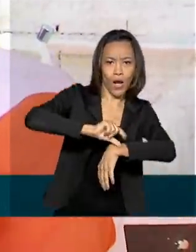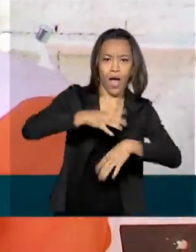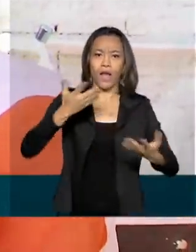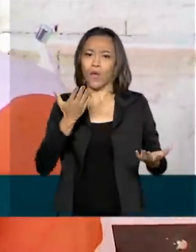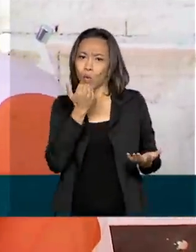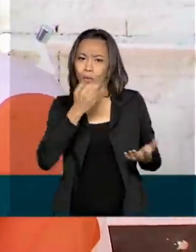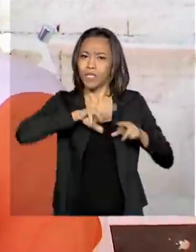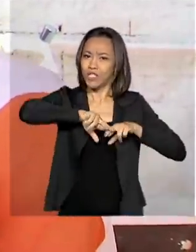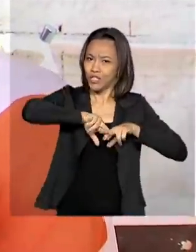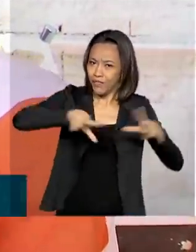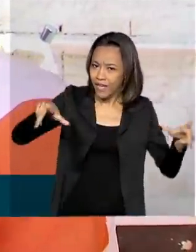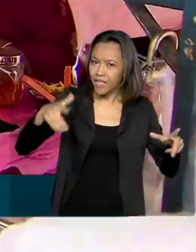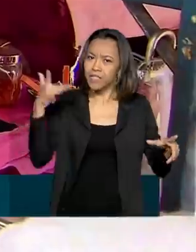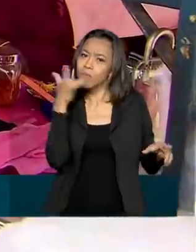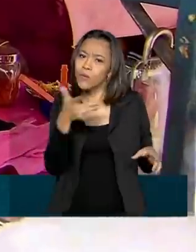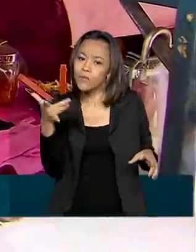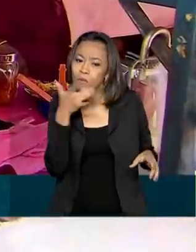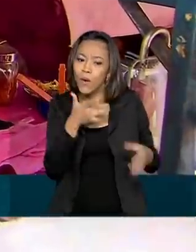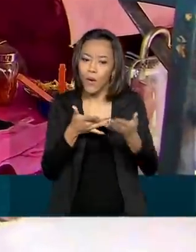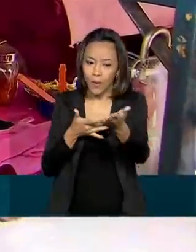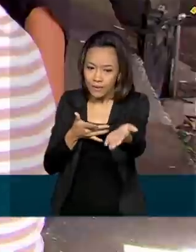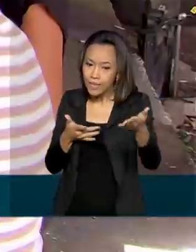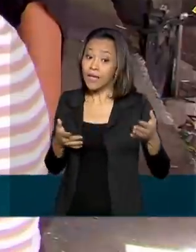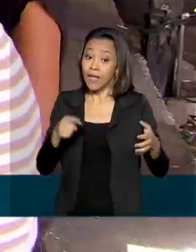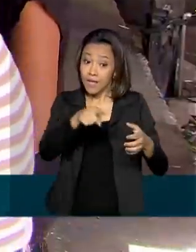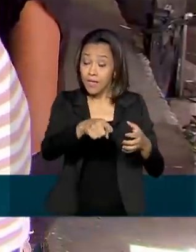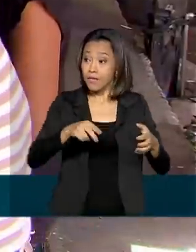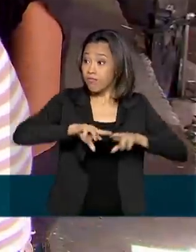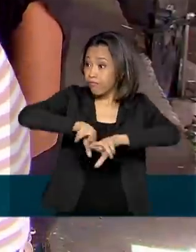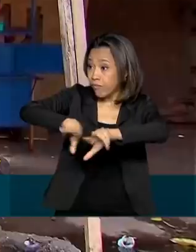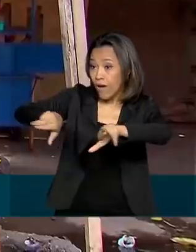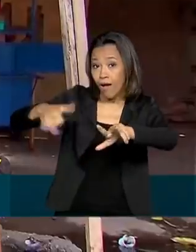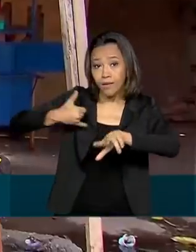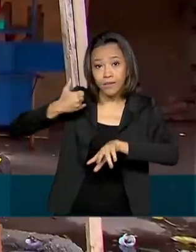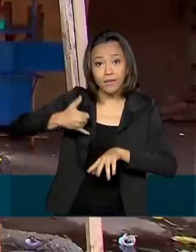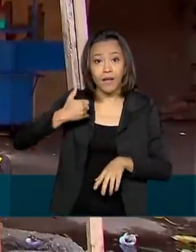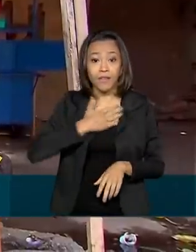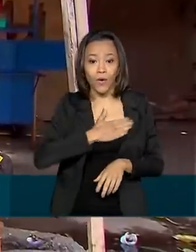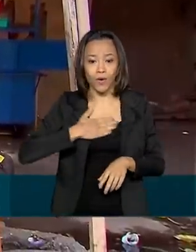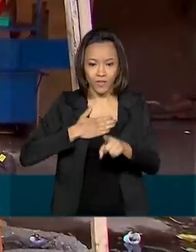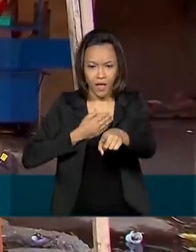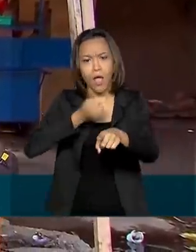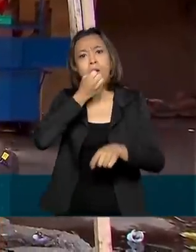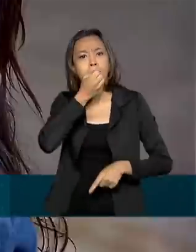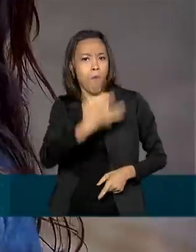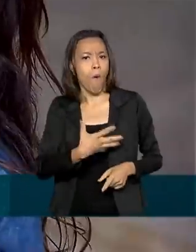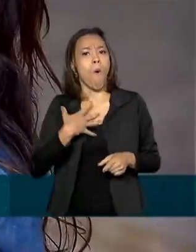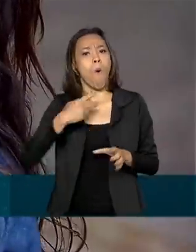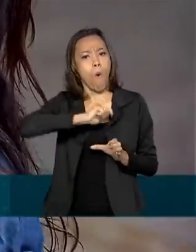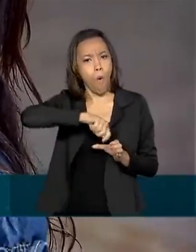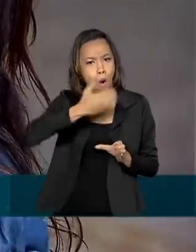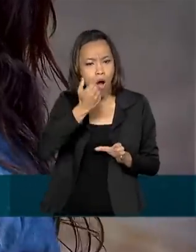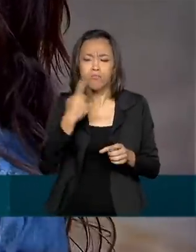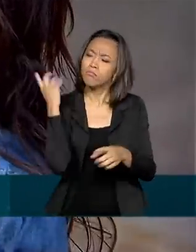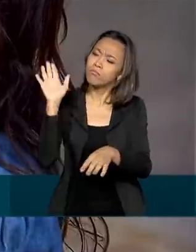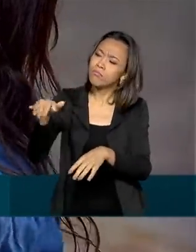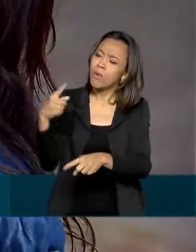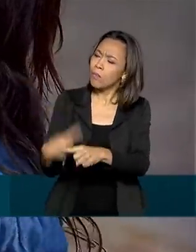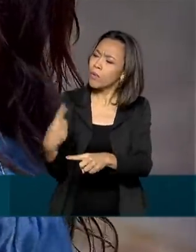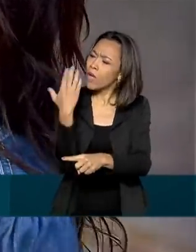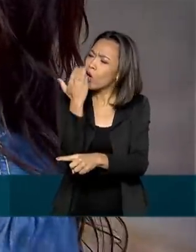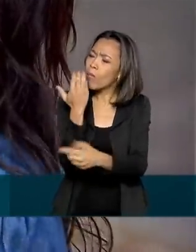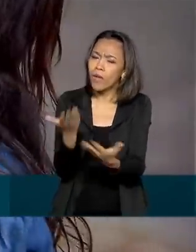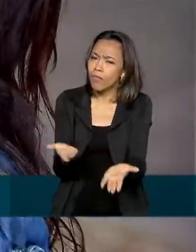diferente, boa, gostosa. E agrada gente de todas as idades. É bom demais. Por que você gosta de comer a